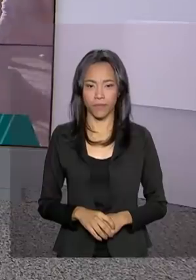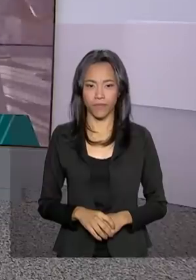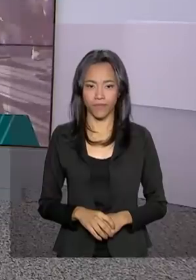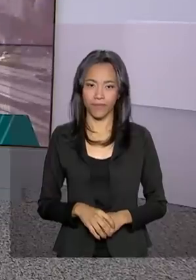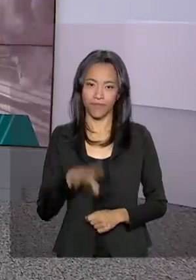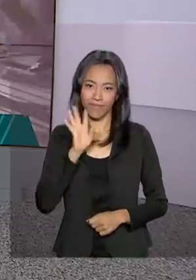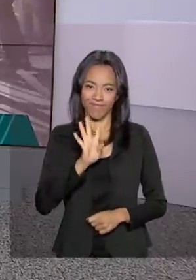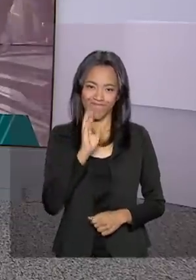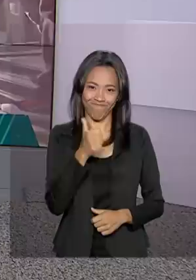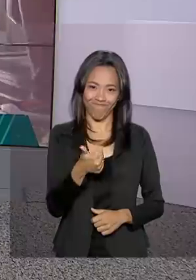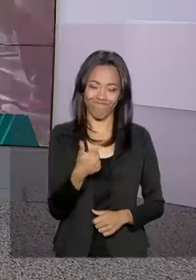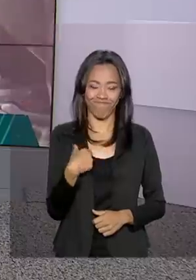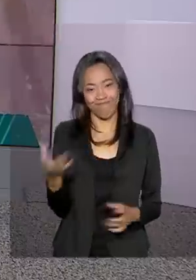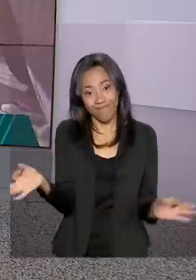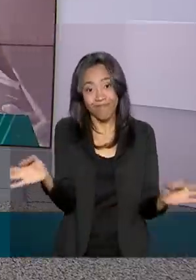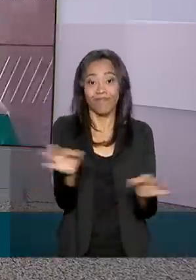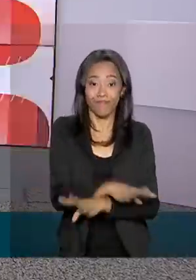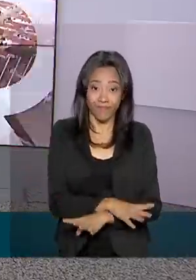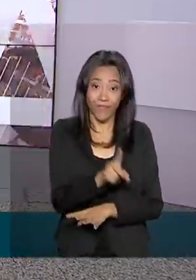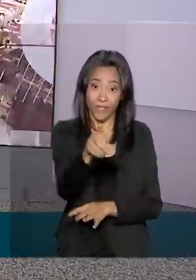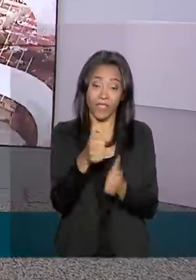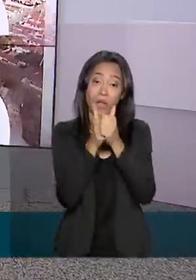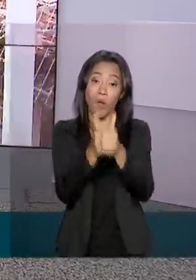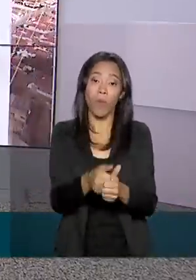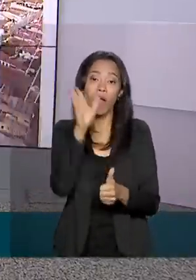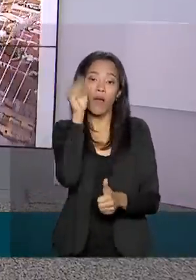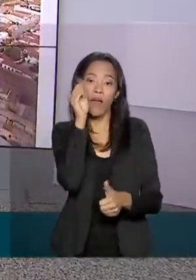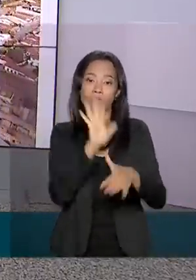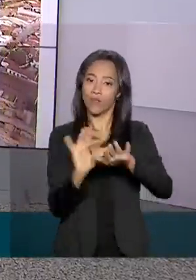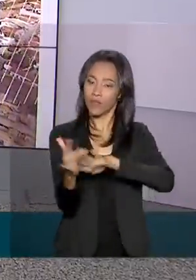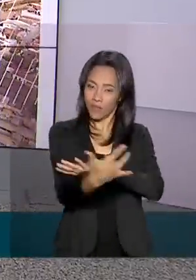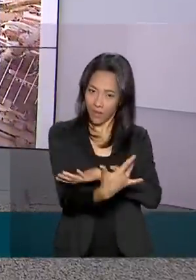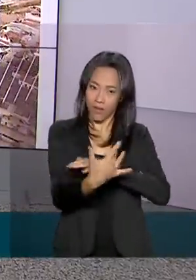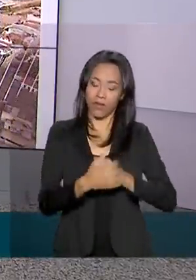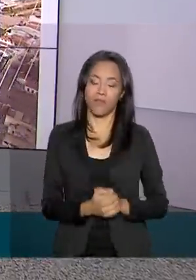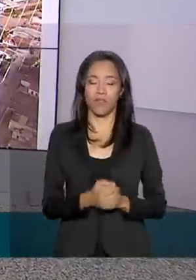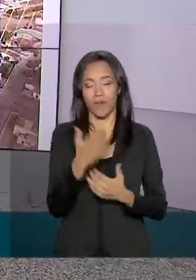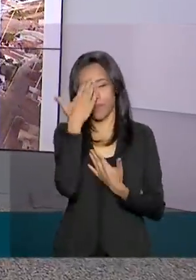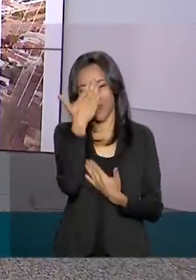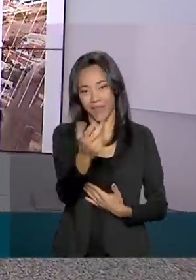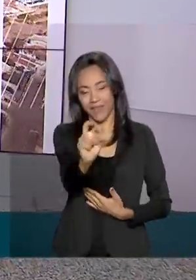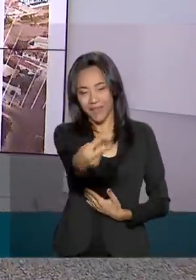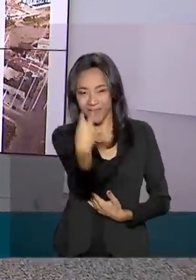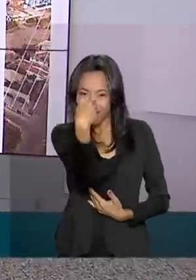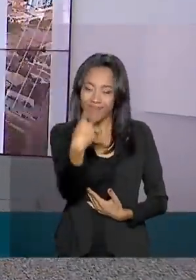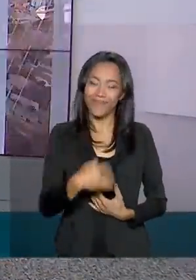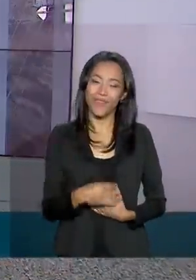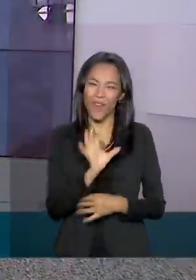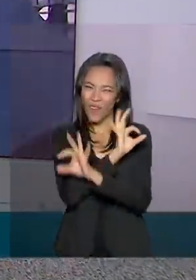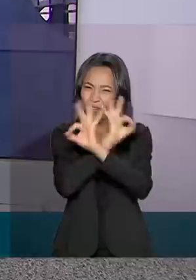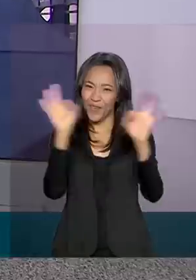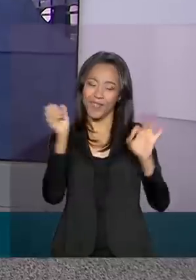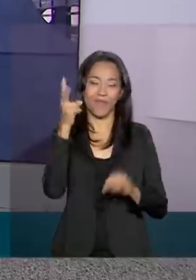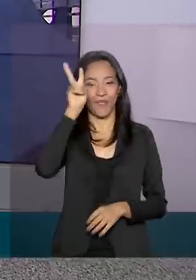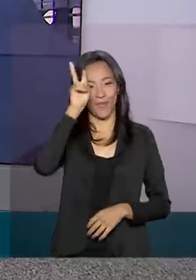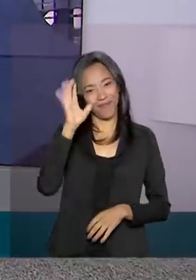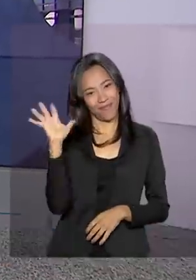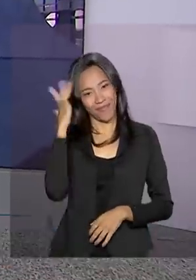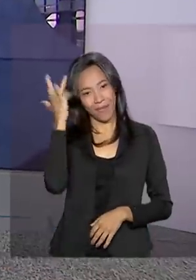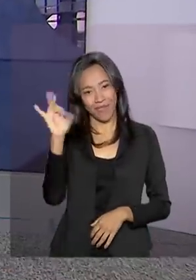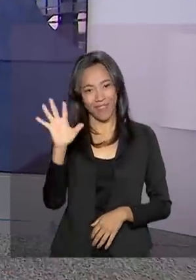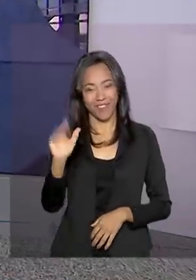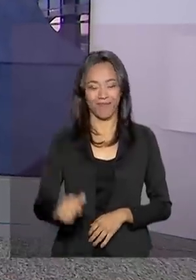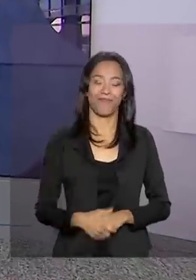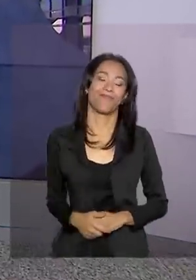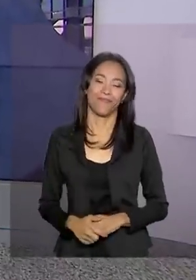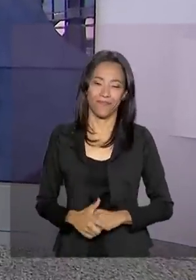Muito bacana. Bem, o Brasil em Dia termina aqui. Nos acompanhe também pelas nossas redes sociais. Muito obrigada pela companhia. Uma ótima segunda-feira e até amanhã.